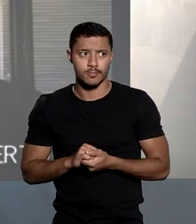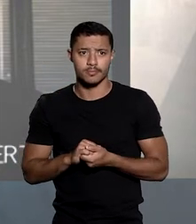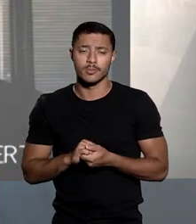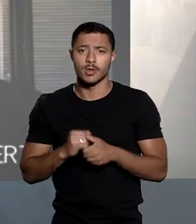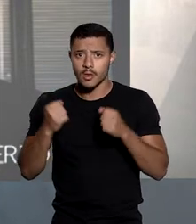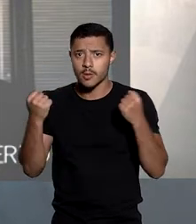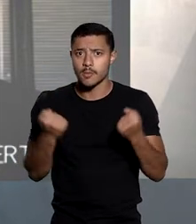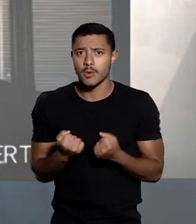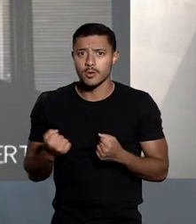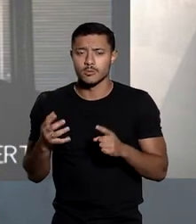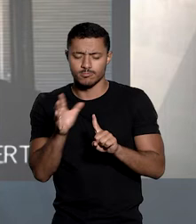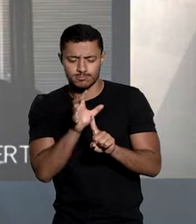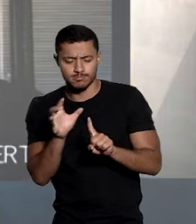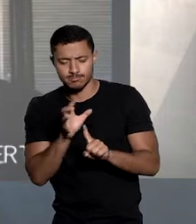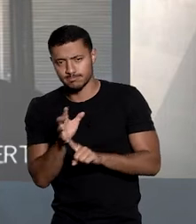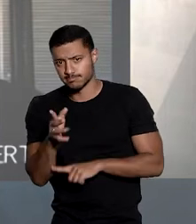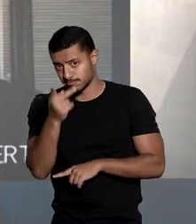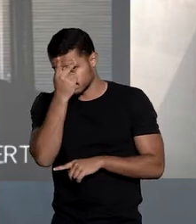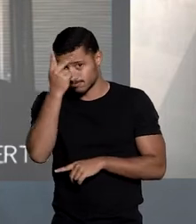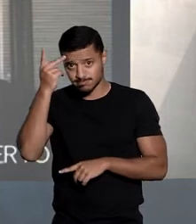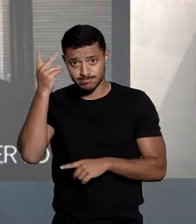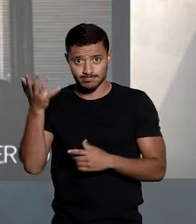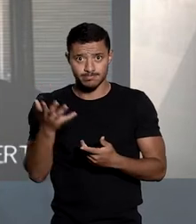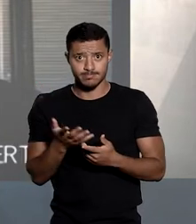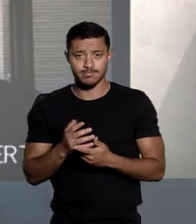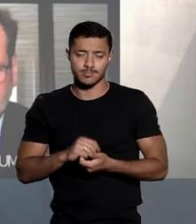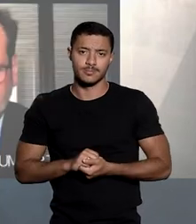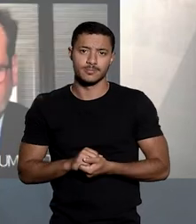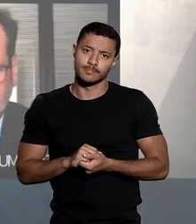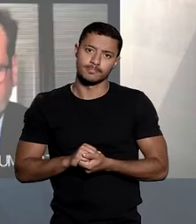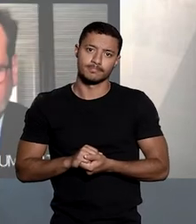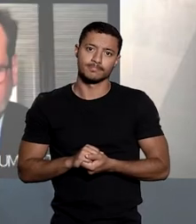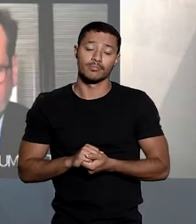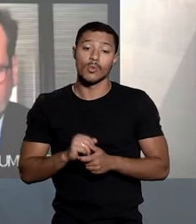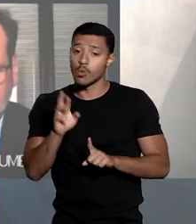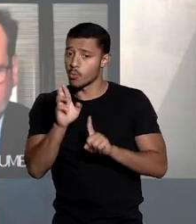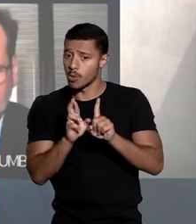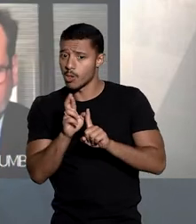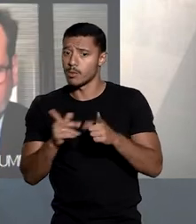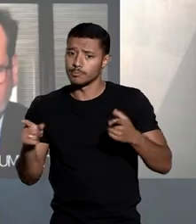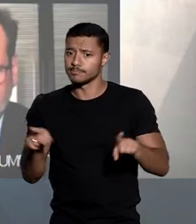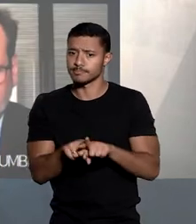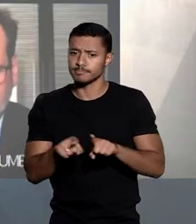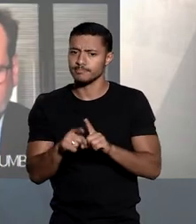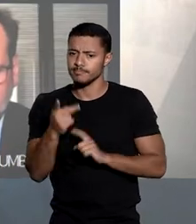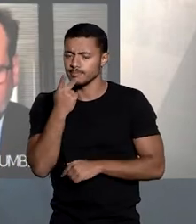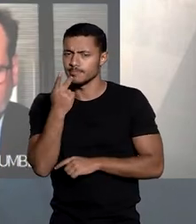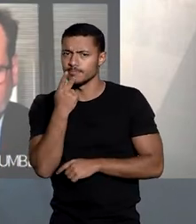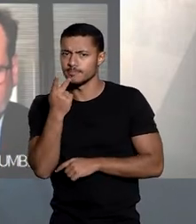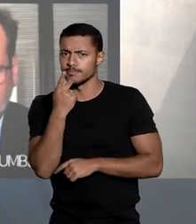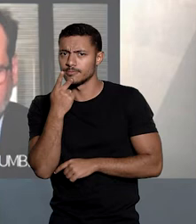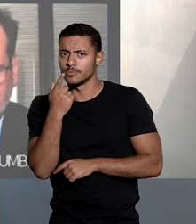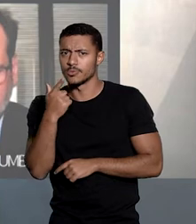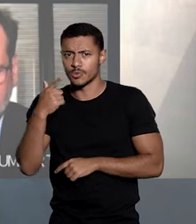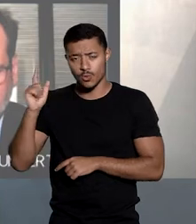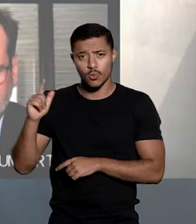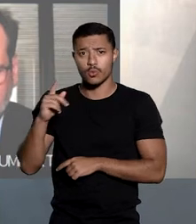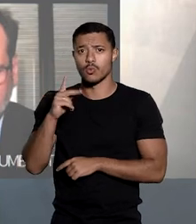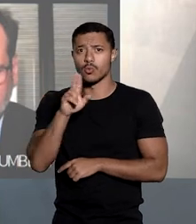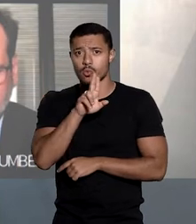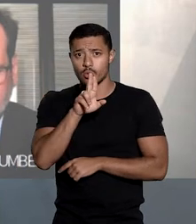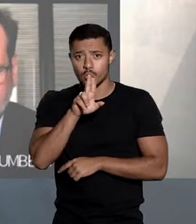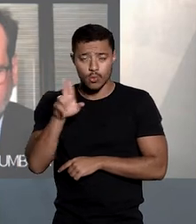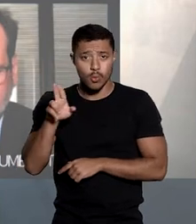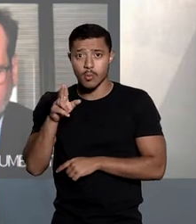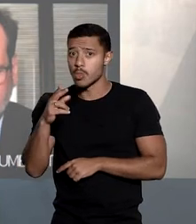que possam atingir a personalidade e a dignidade. O relator também destacou que o prenome e nome são,